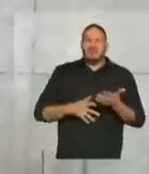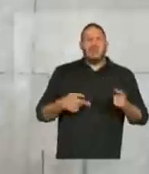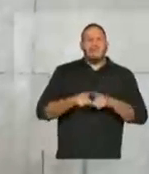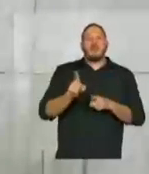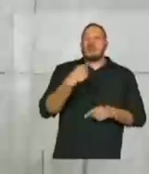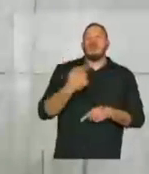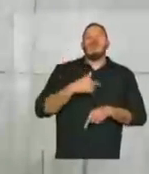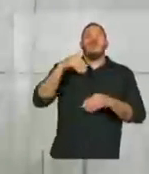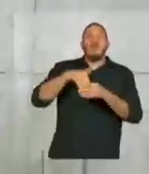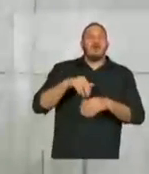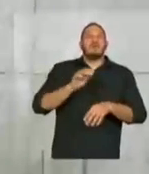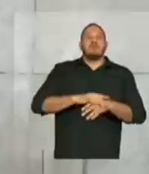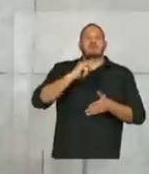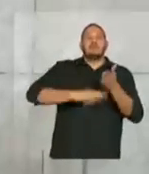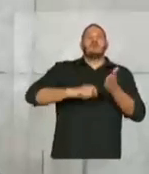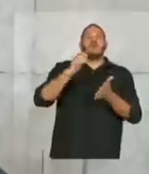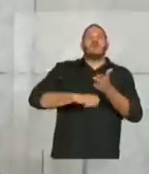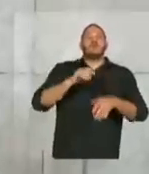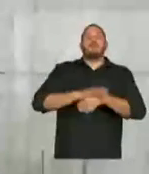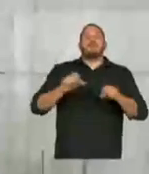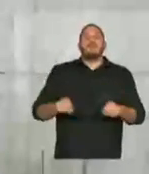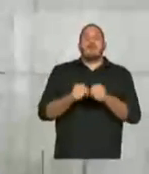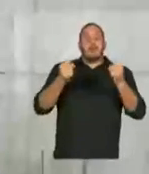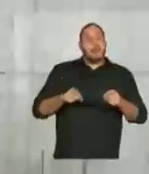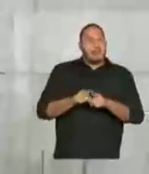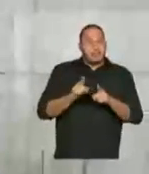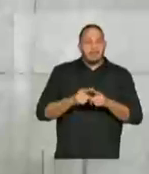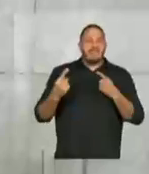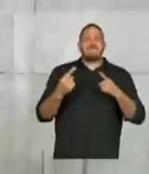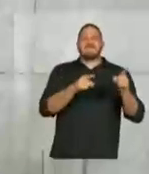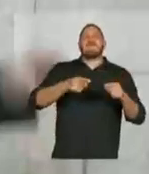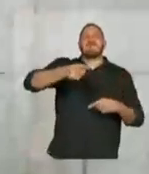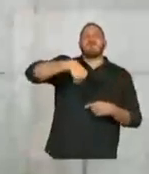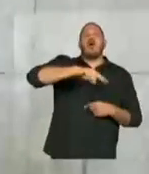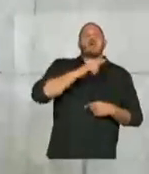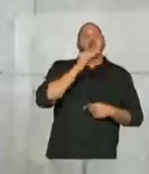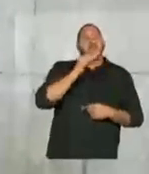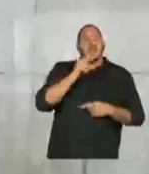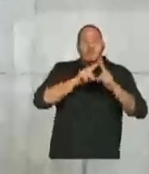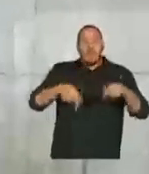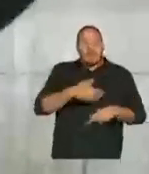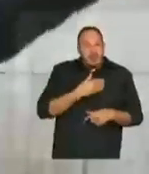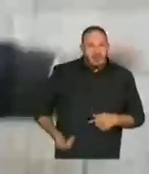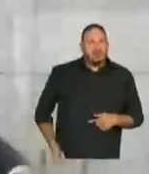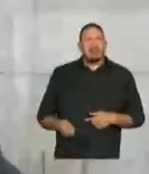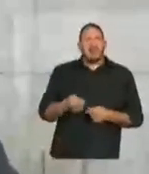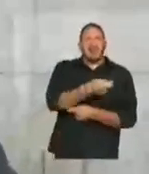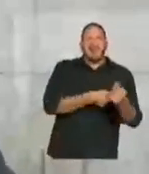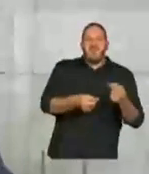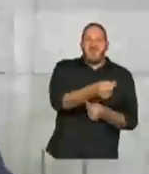votando quebra de contrato dos servidores e a indução para o mercado financeiro de uma massa enorme de recursos.